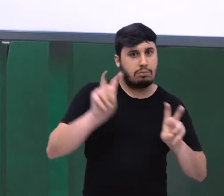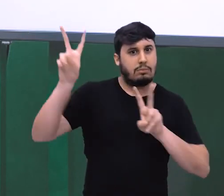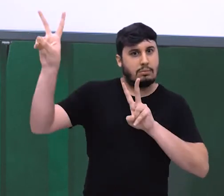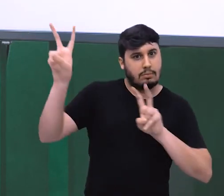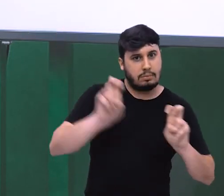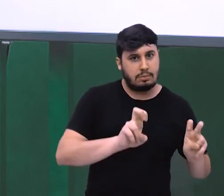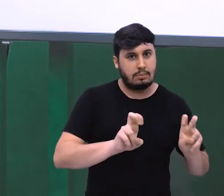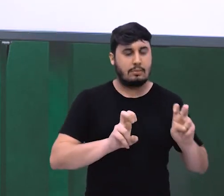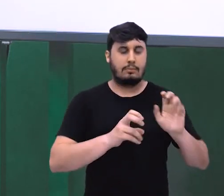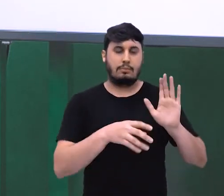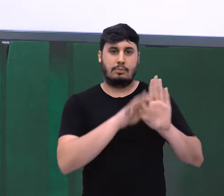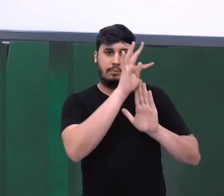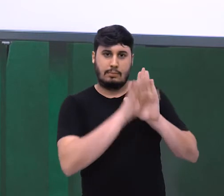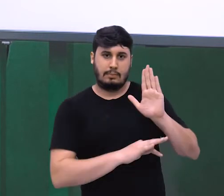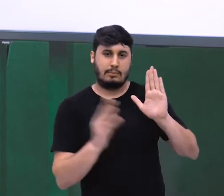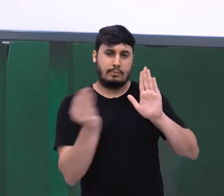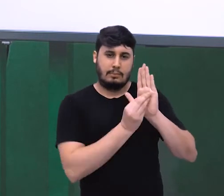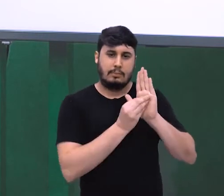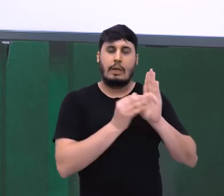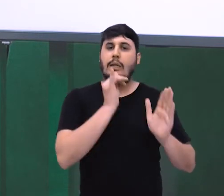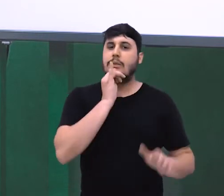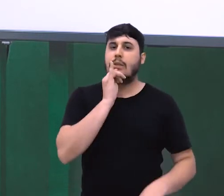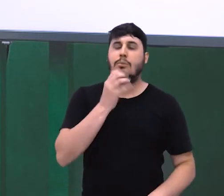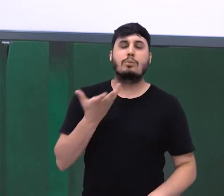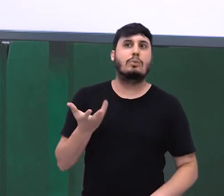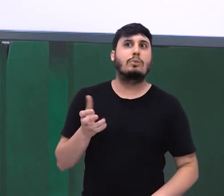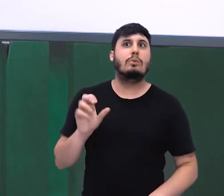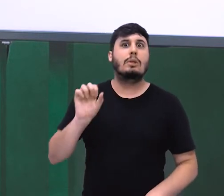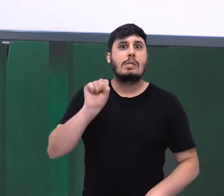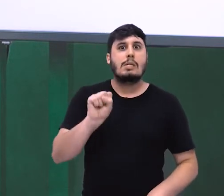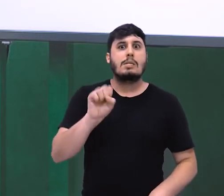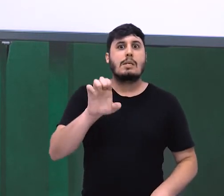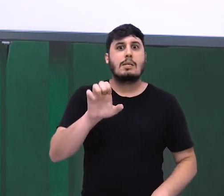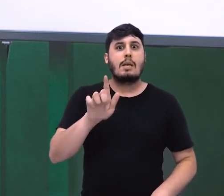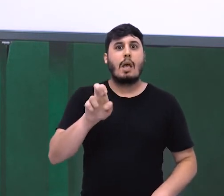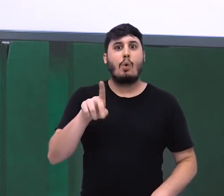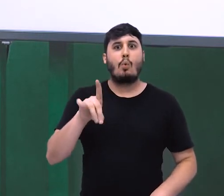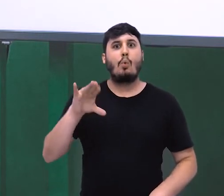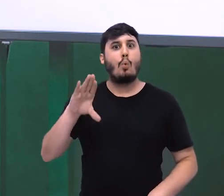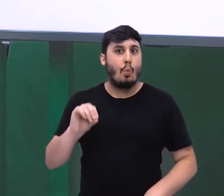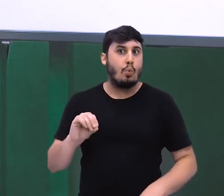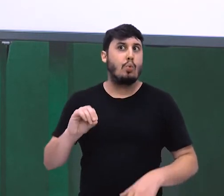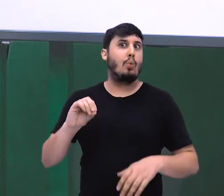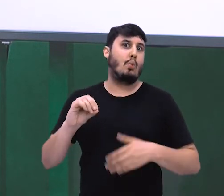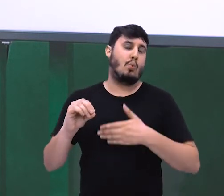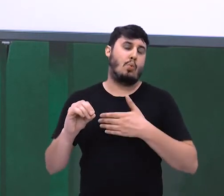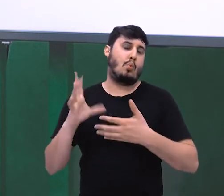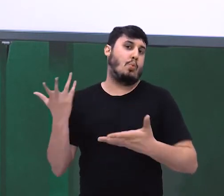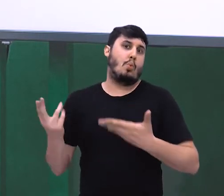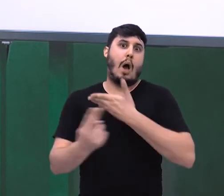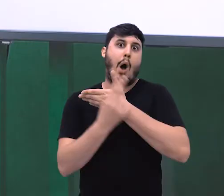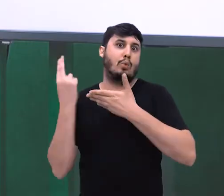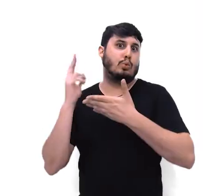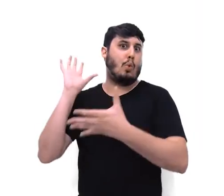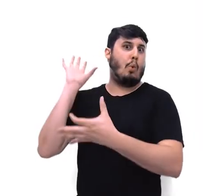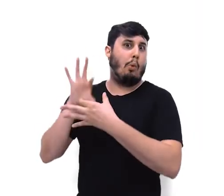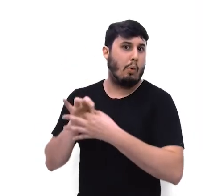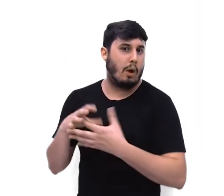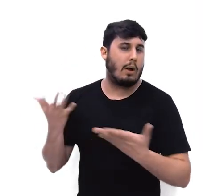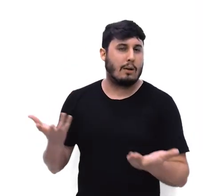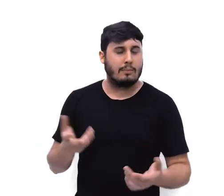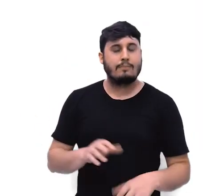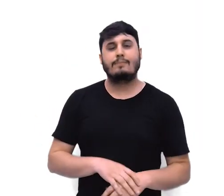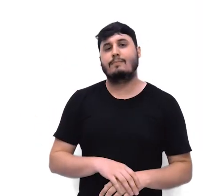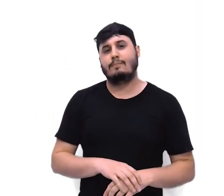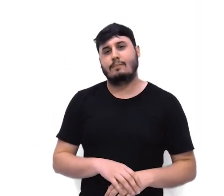dissertando, e a gente quer dizer segundo fulano de tal, acontece isso, isso e aquilo, como acontece aqui no exemplo. Vencer o